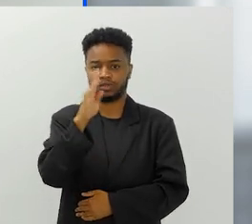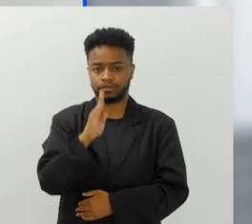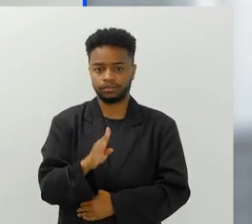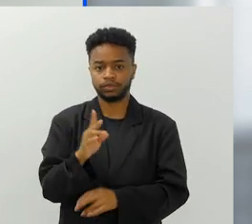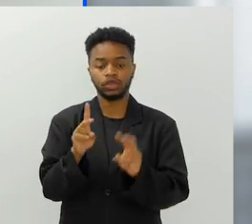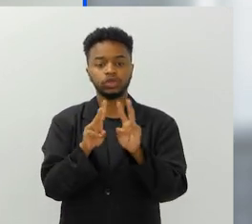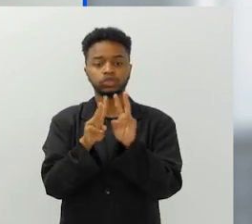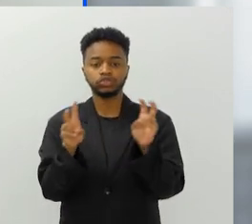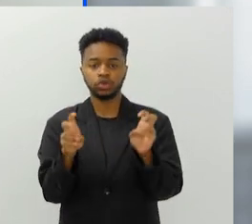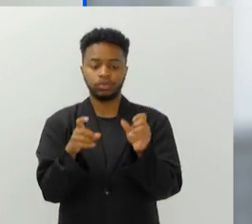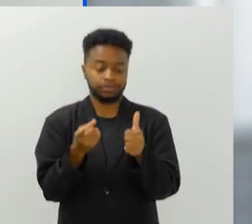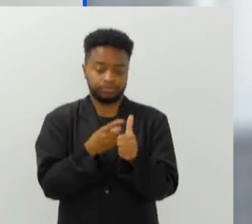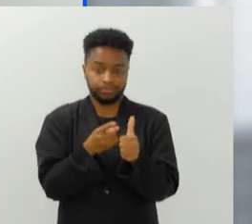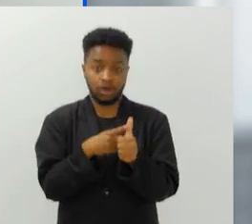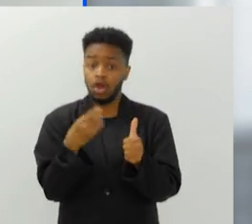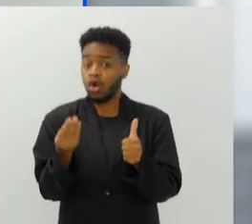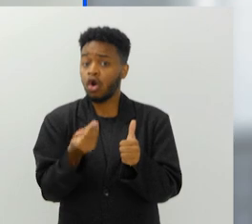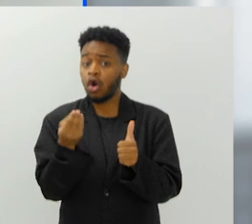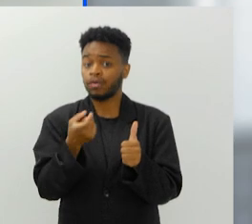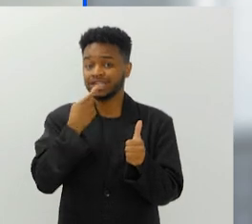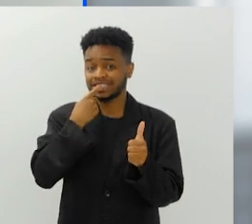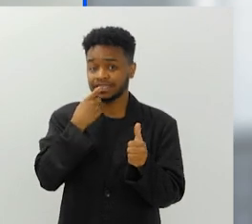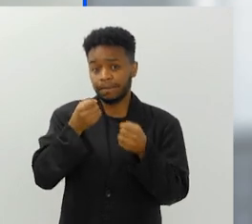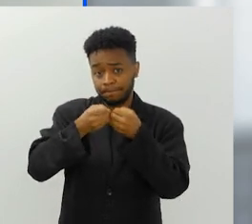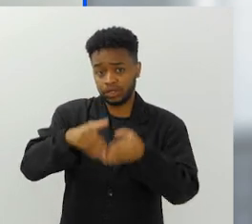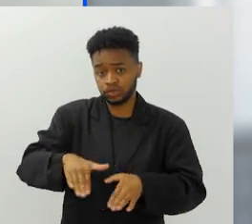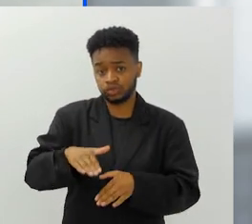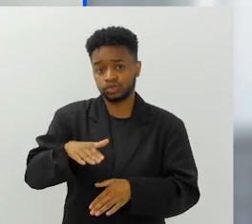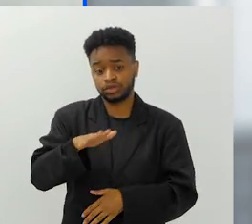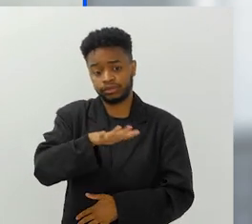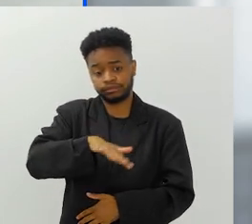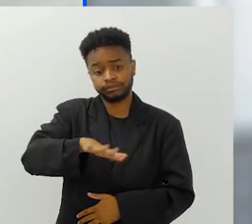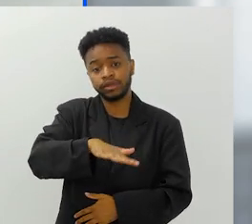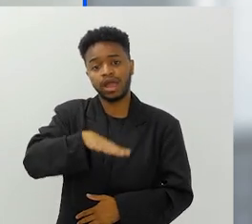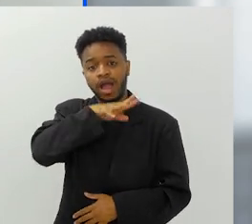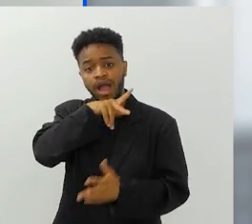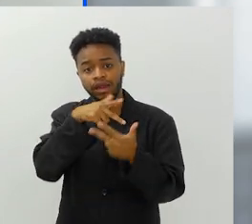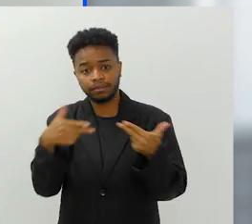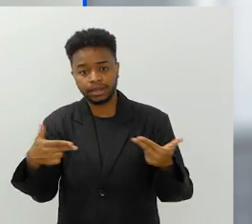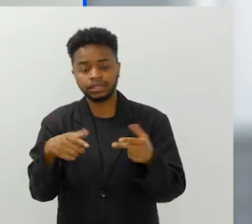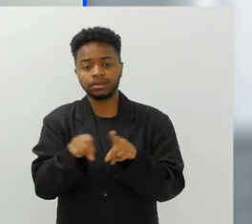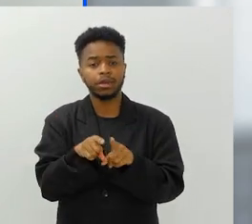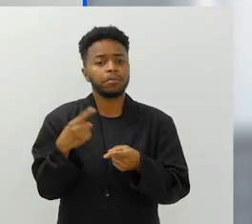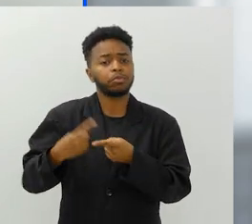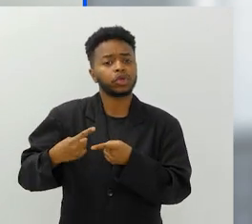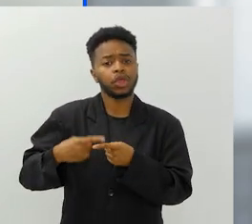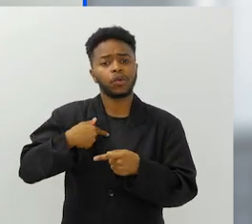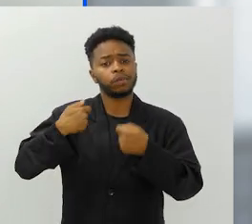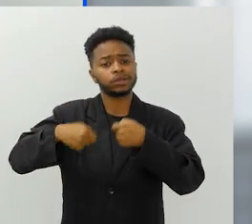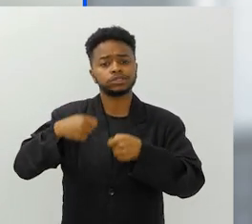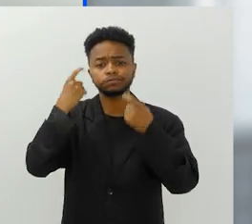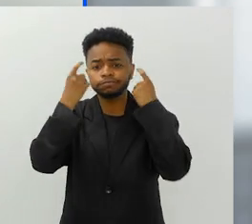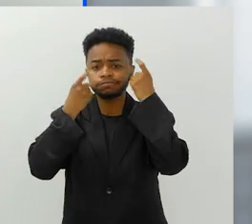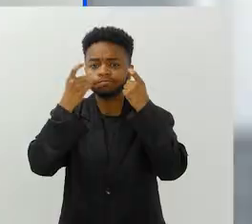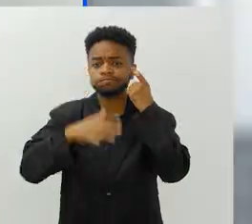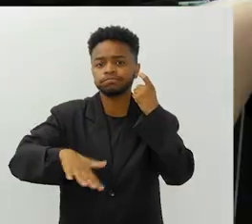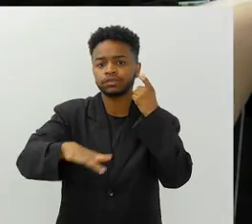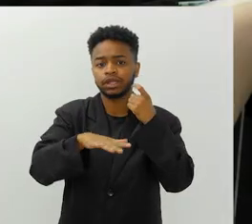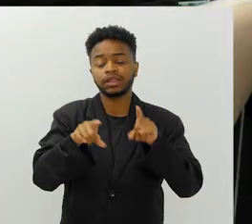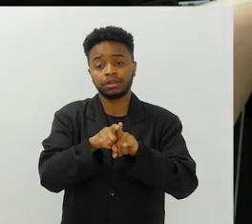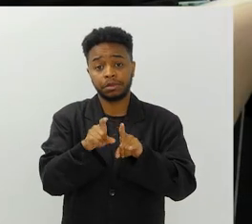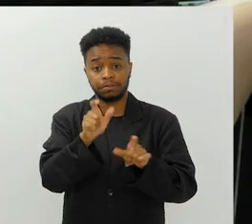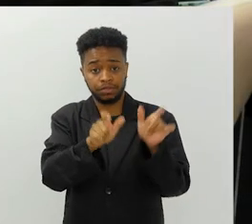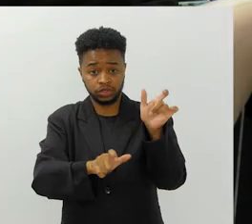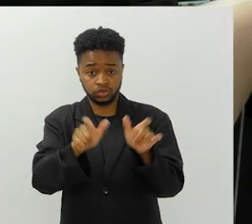brasileiro em relação a, primeiro, como que o plástico afeta a vida marinha, por que que eu tenho que me importar com isso, mesmo as